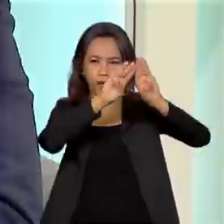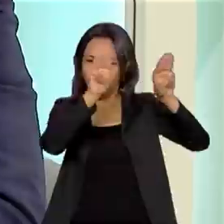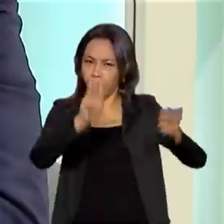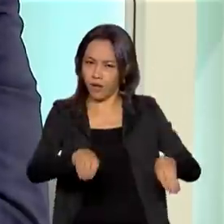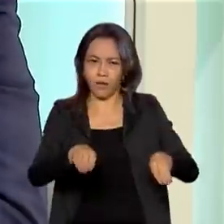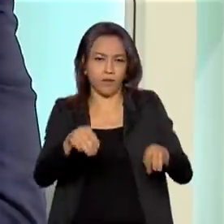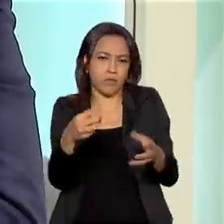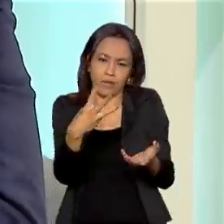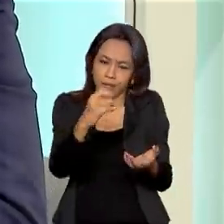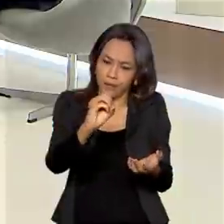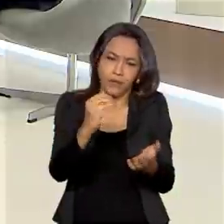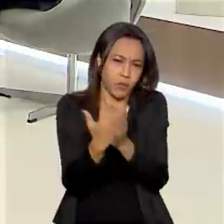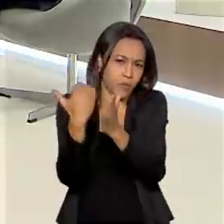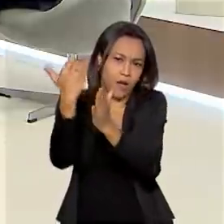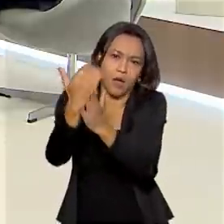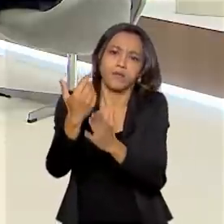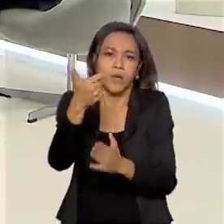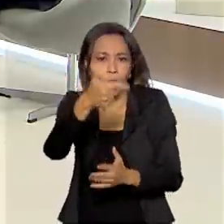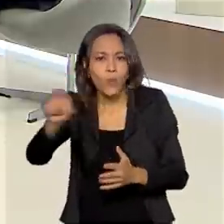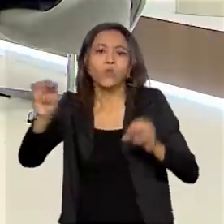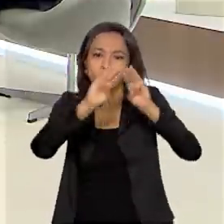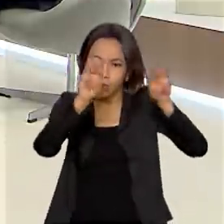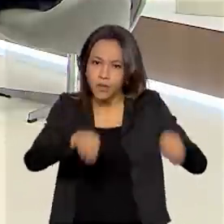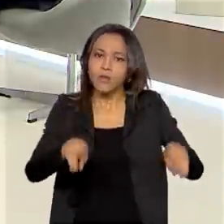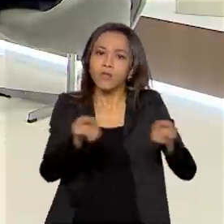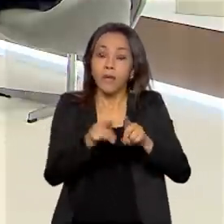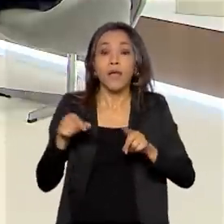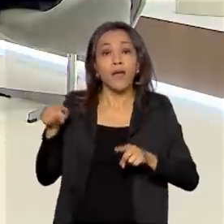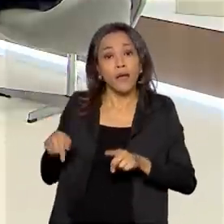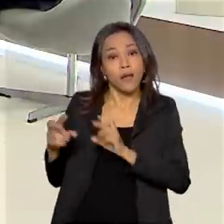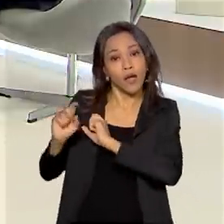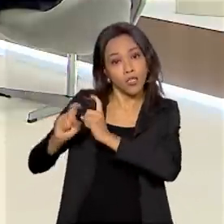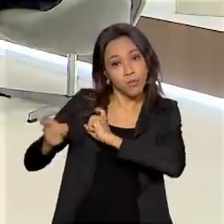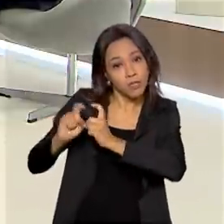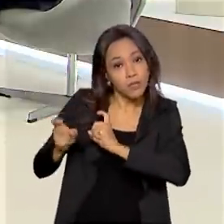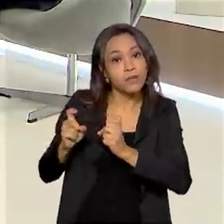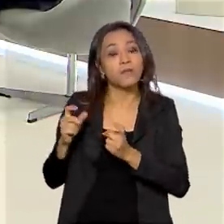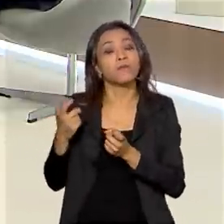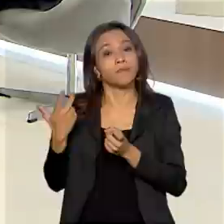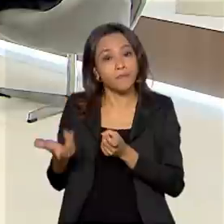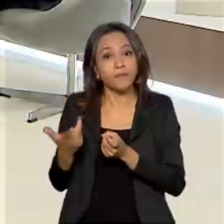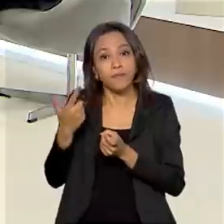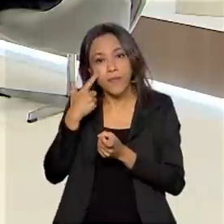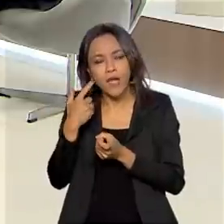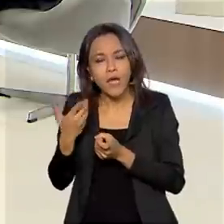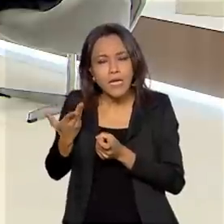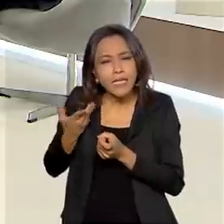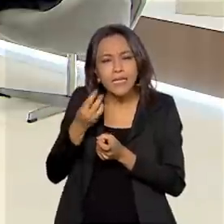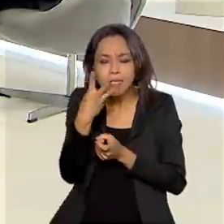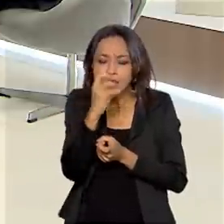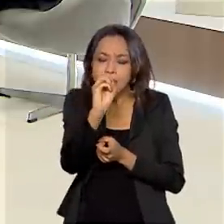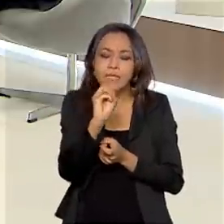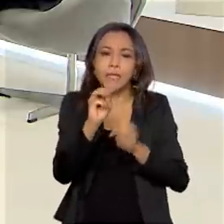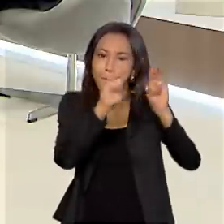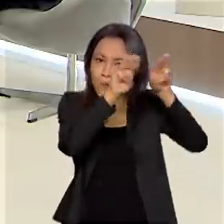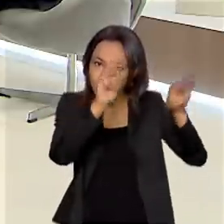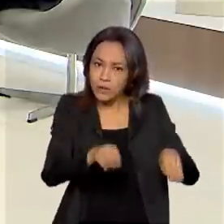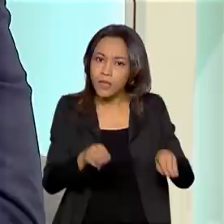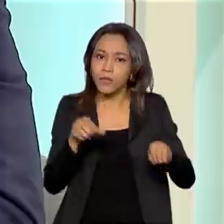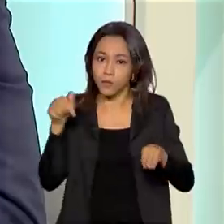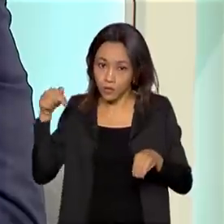museus. A gestão. A gestão. Então, a zeladoria desses 30 museus Ibram, elas